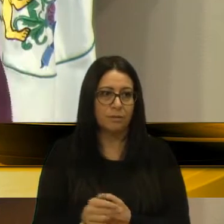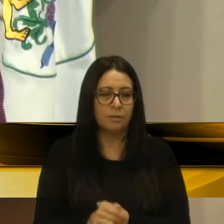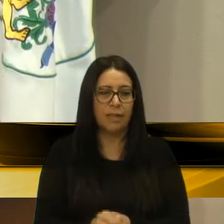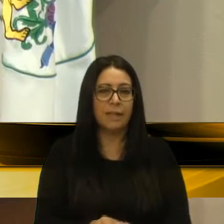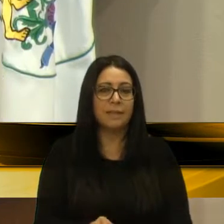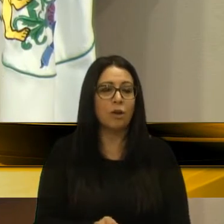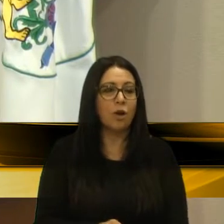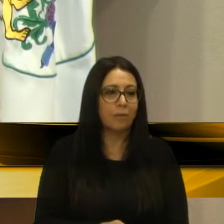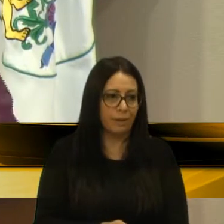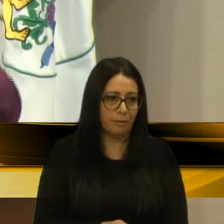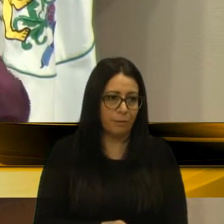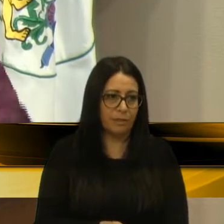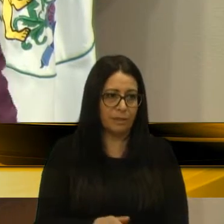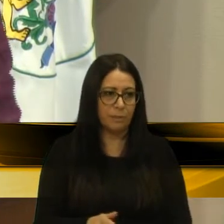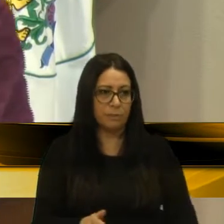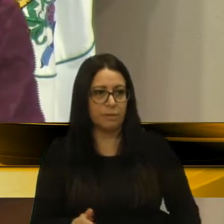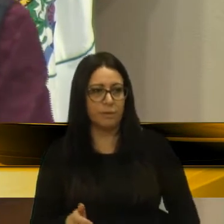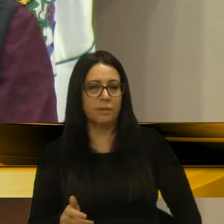esperar,